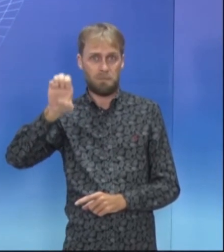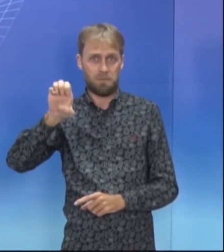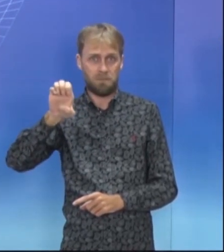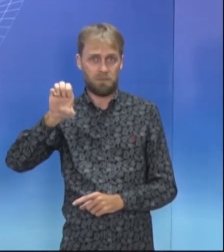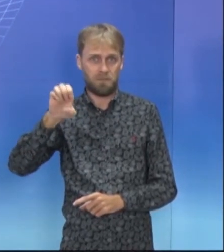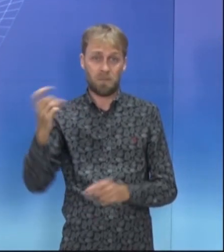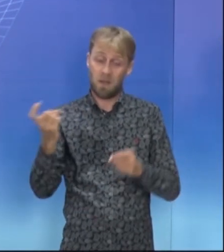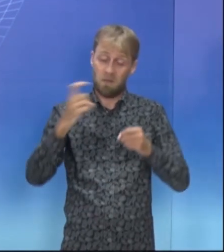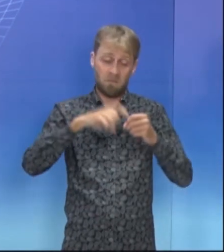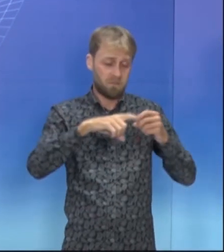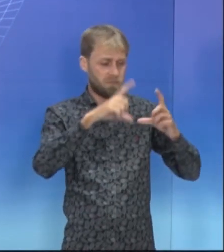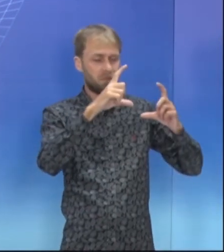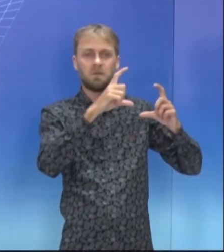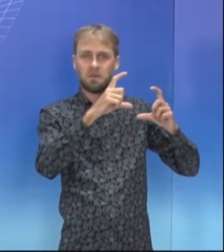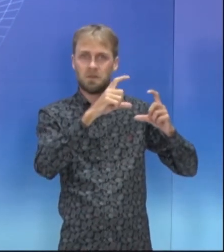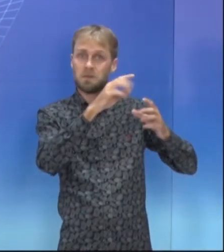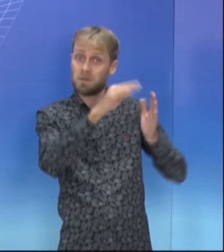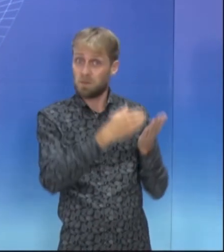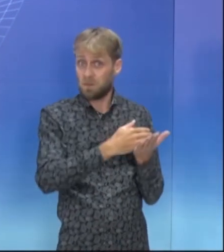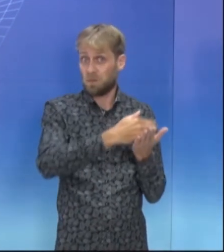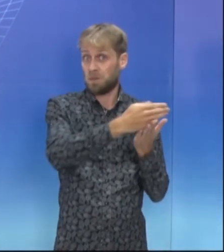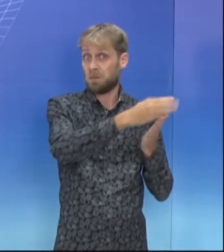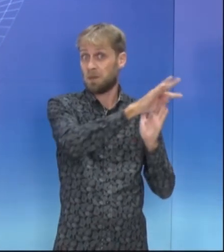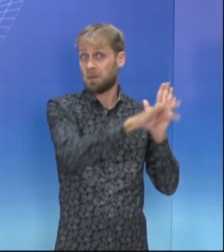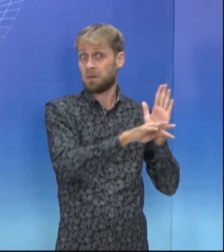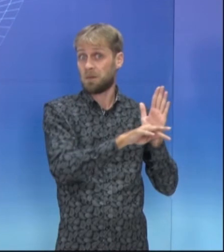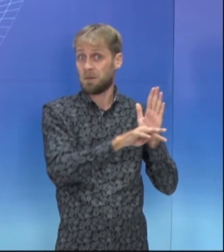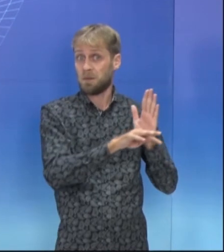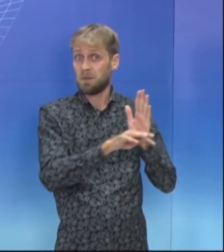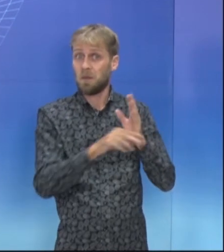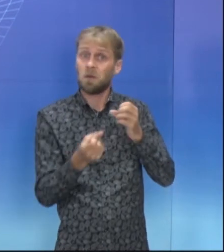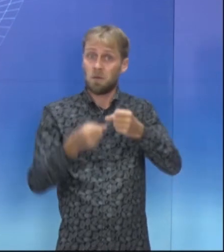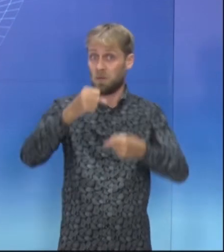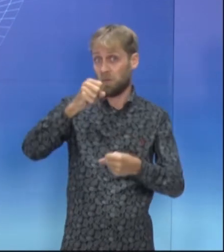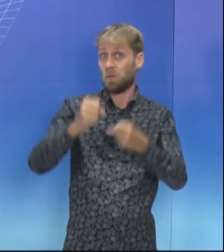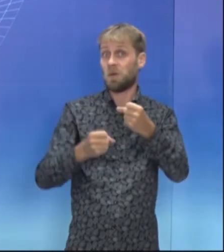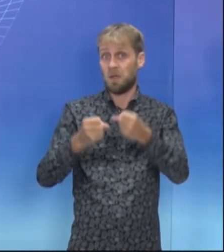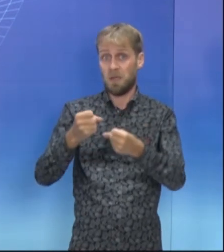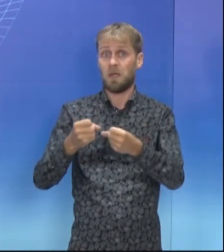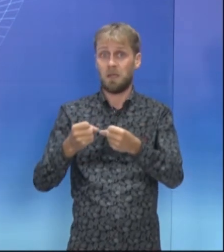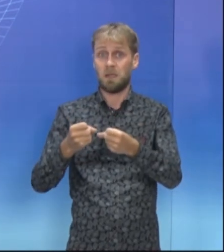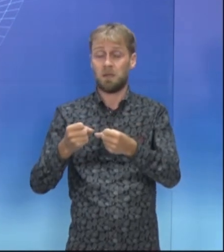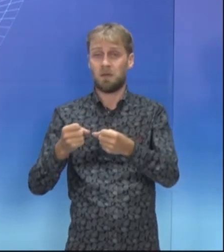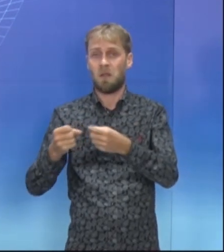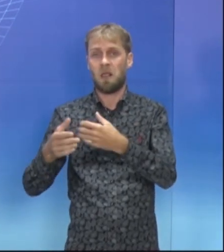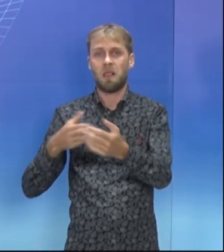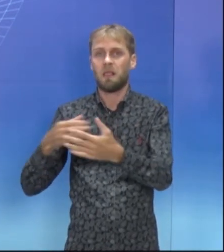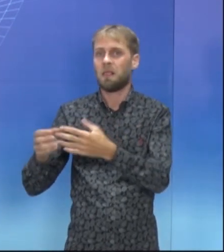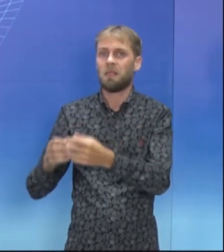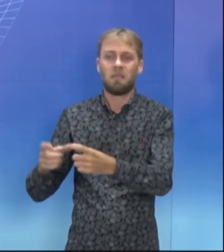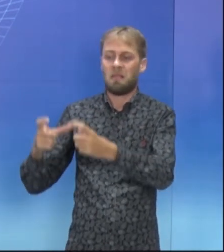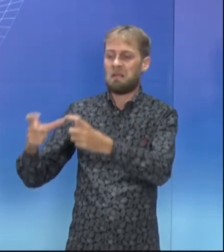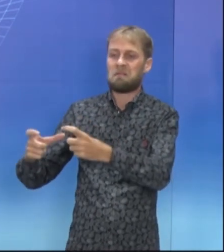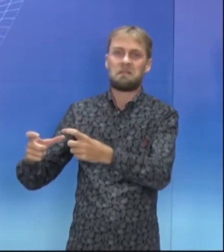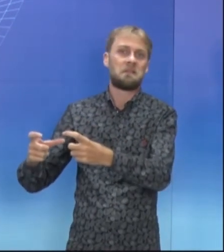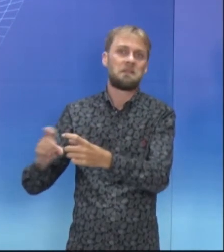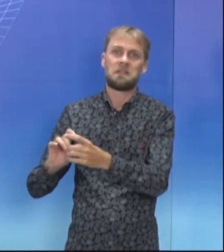lá, Lá no começo do texto, lá ó. Take your car just any place for an oil change.